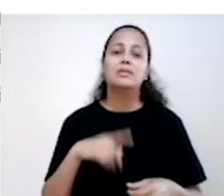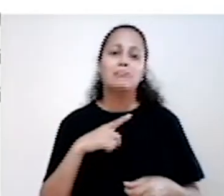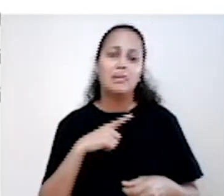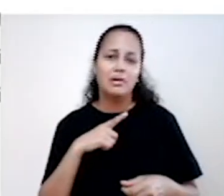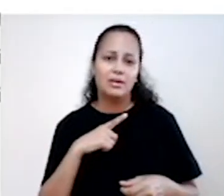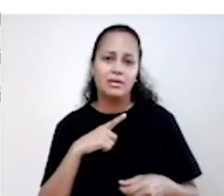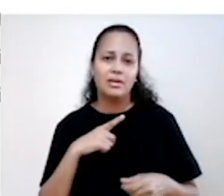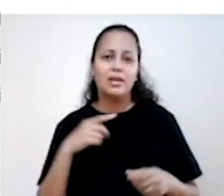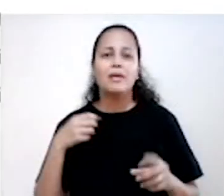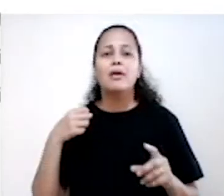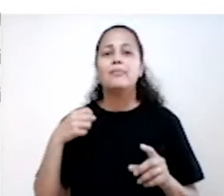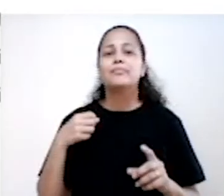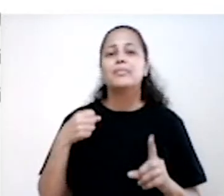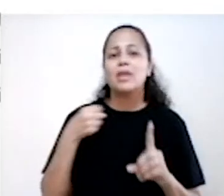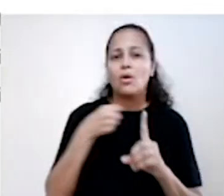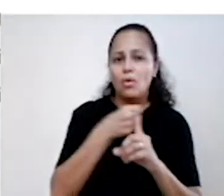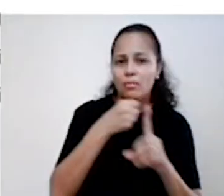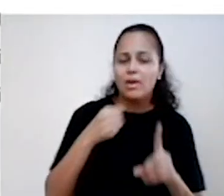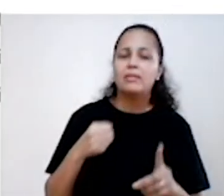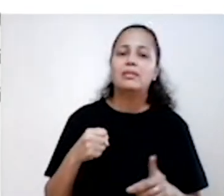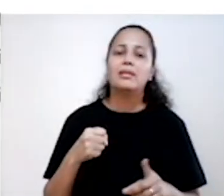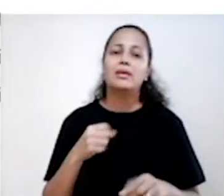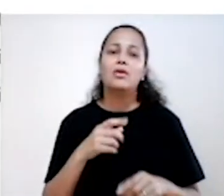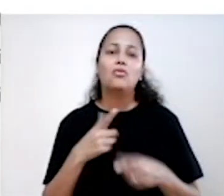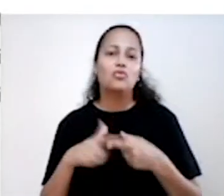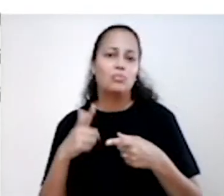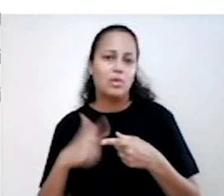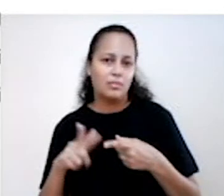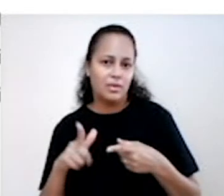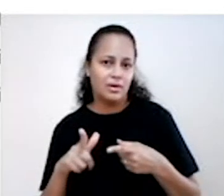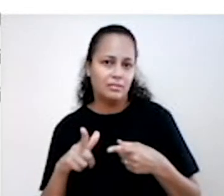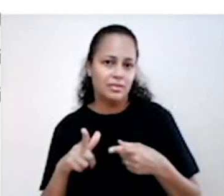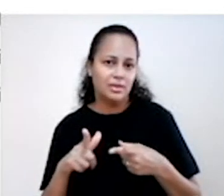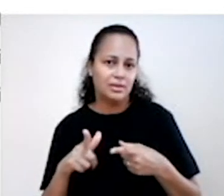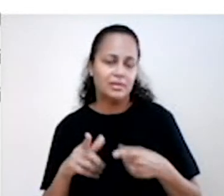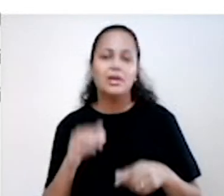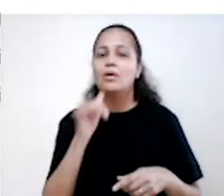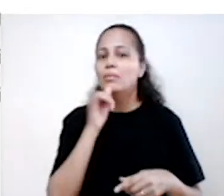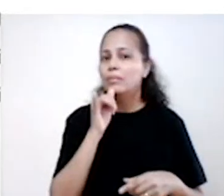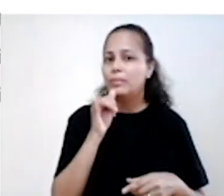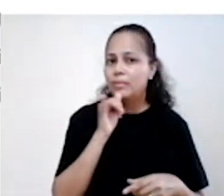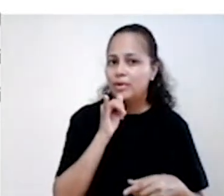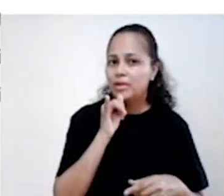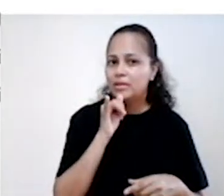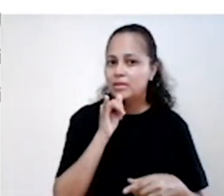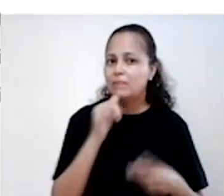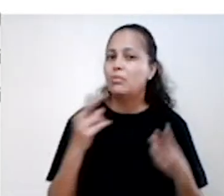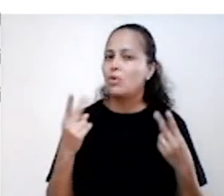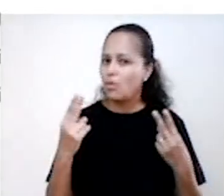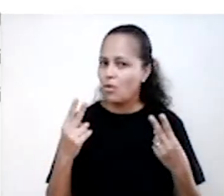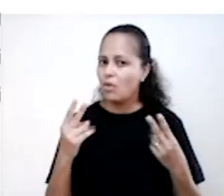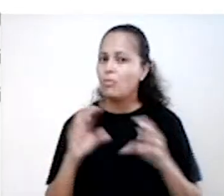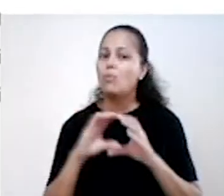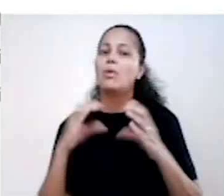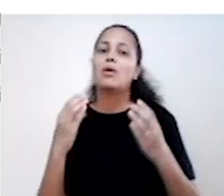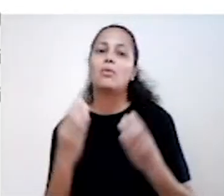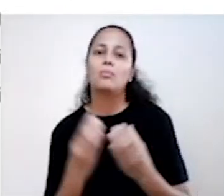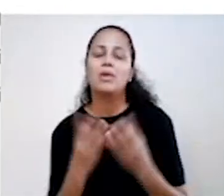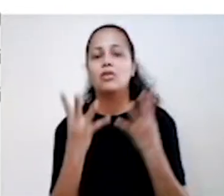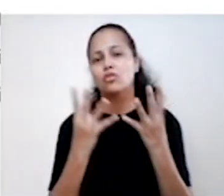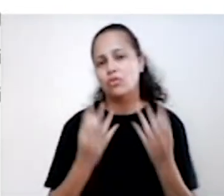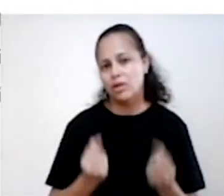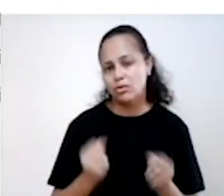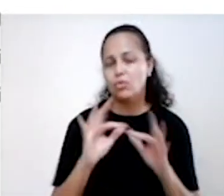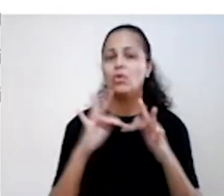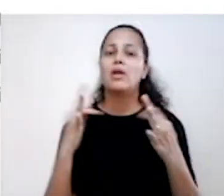pessoais e ambientais Como por exemplo, o suporte social como uma comunidade acolhedora Seja